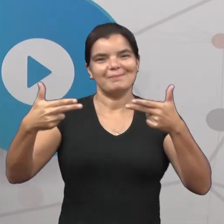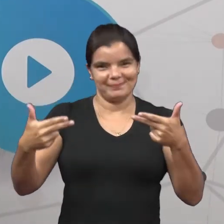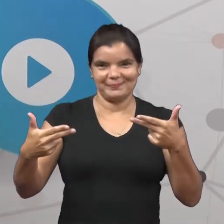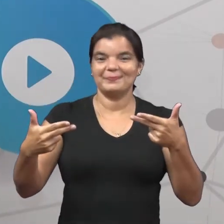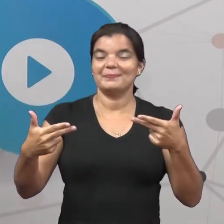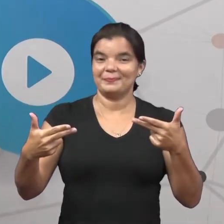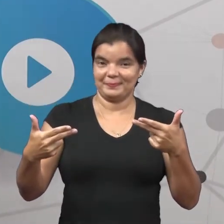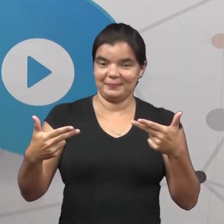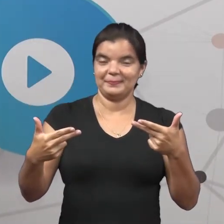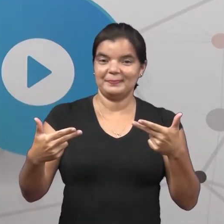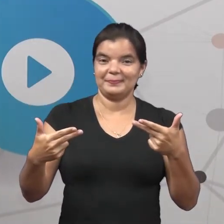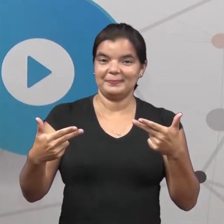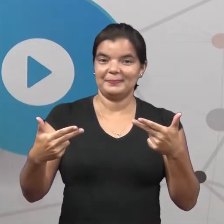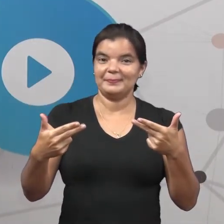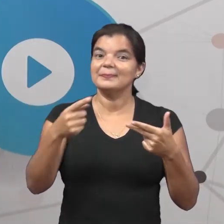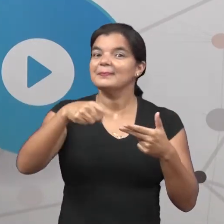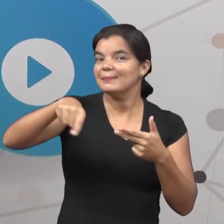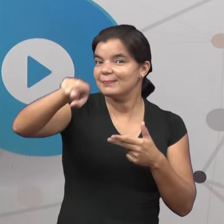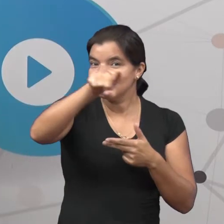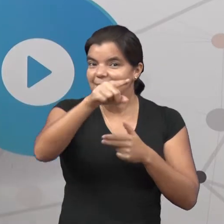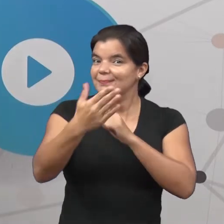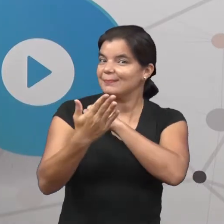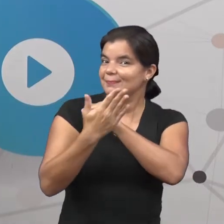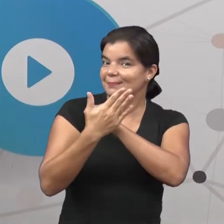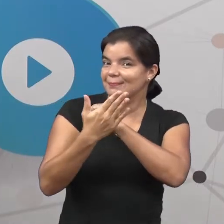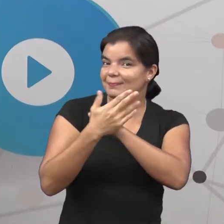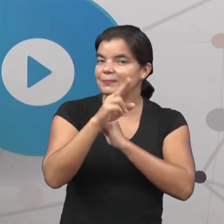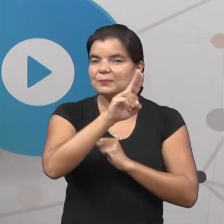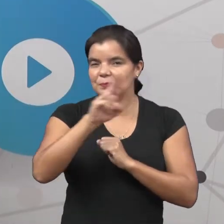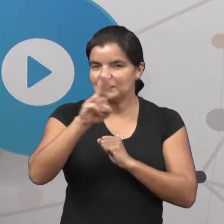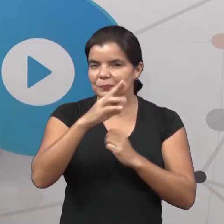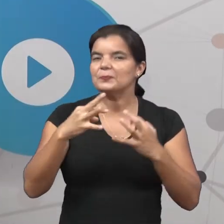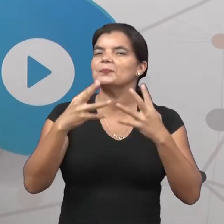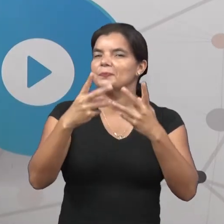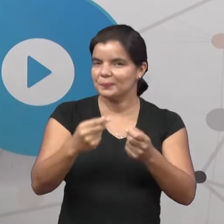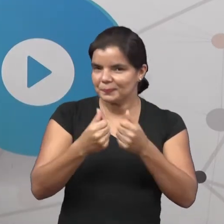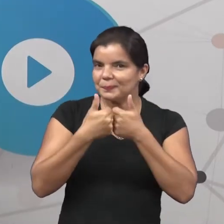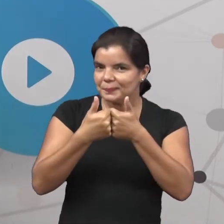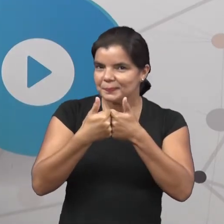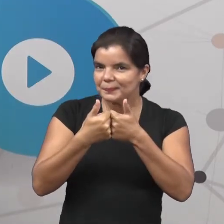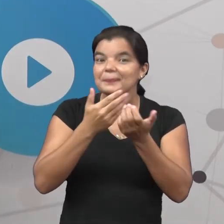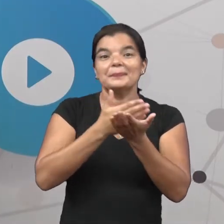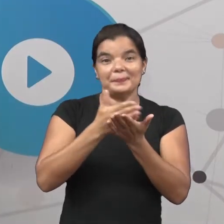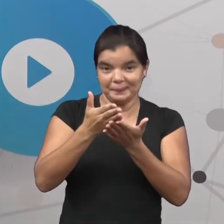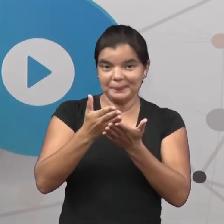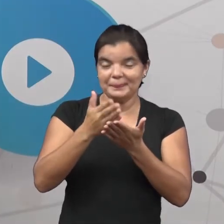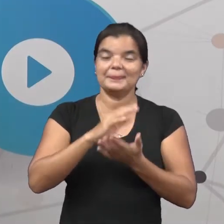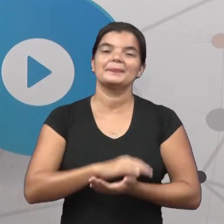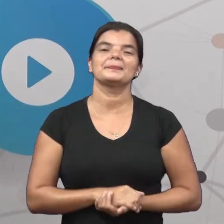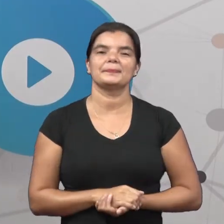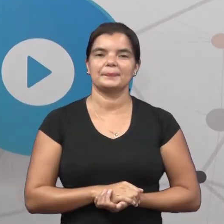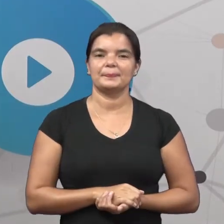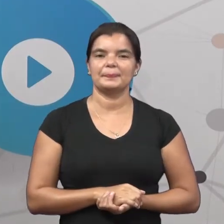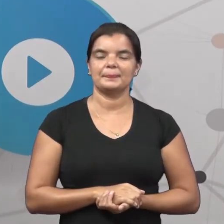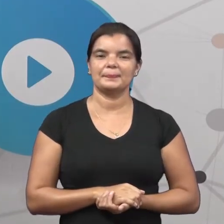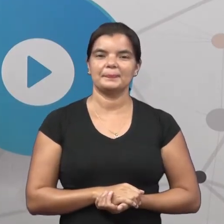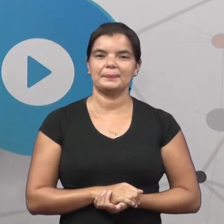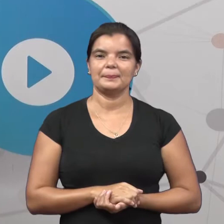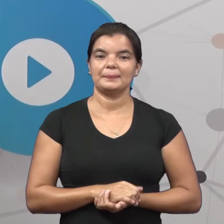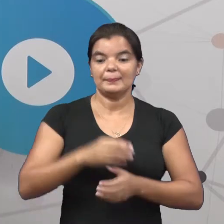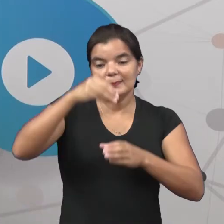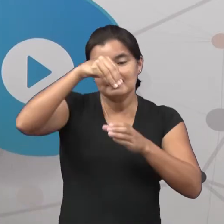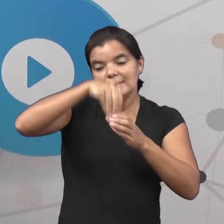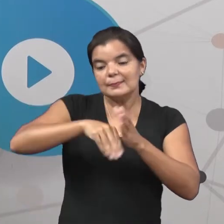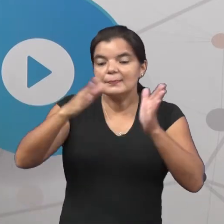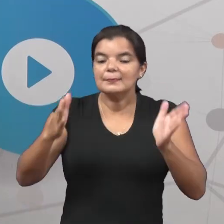dentro da caixa dos mistérios e vocês vão me ajudar a dizer o nome de todas elas. Vamos começar? Então, dentro